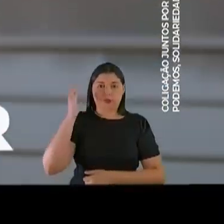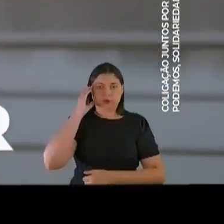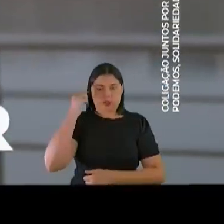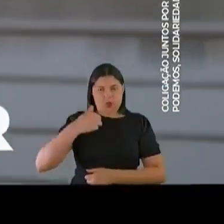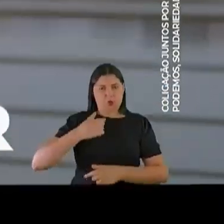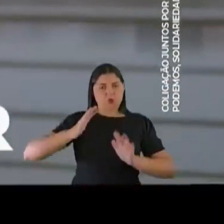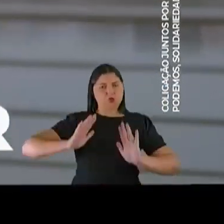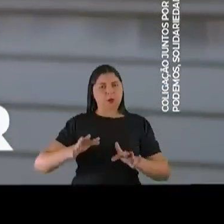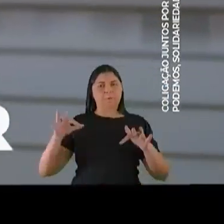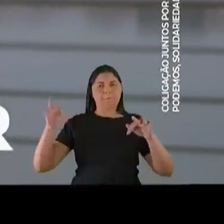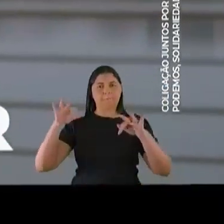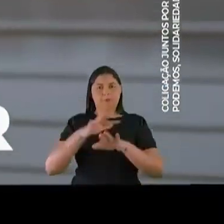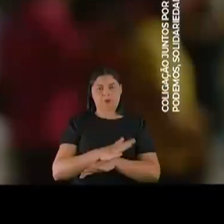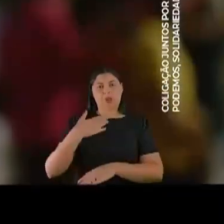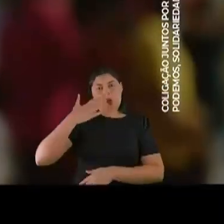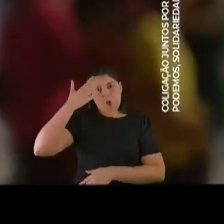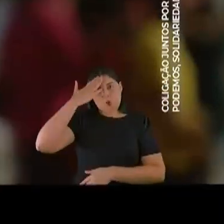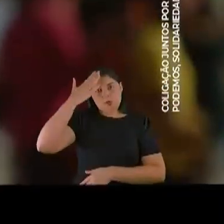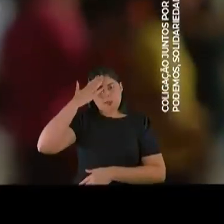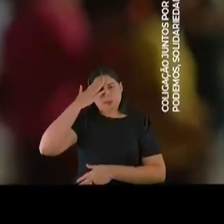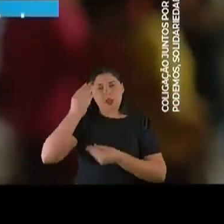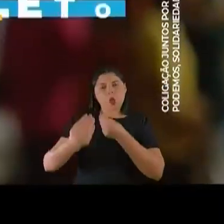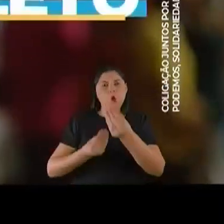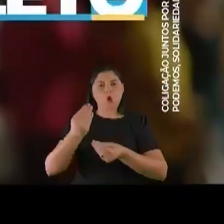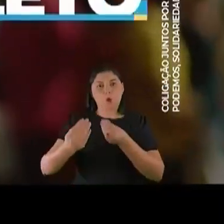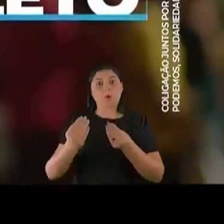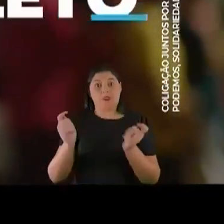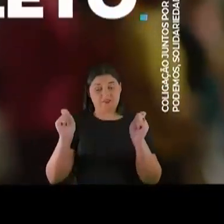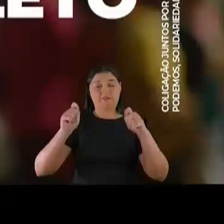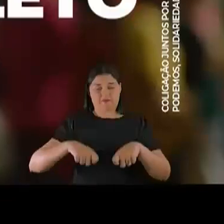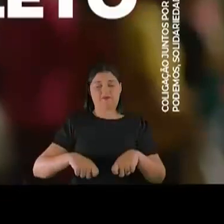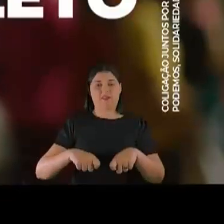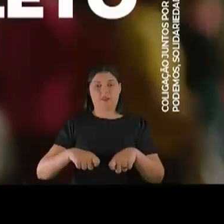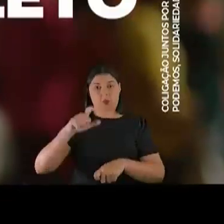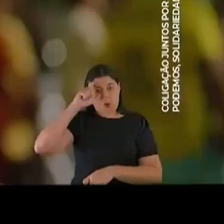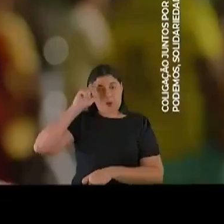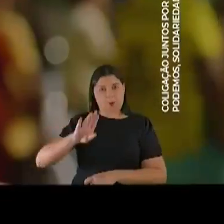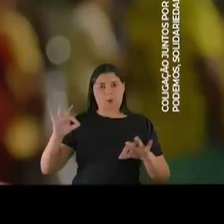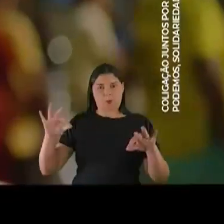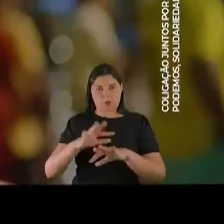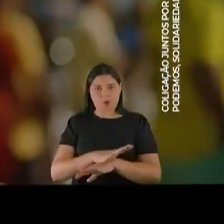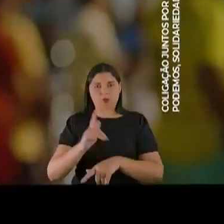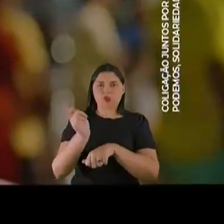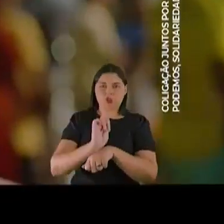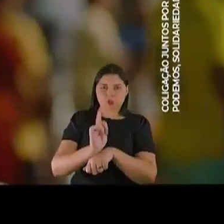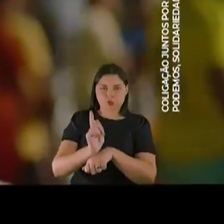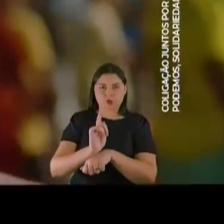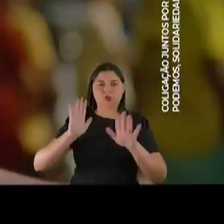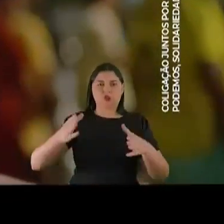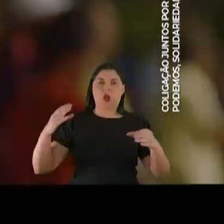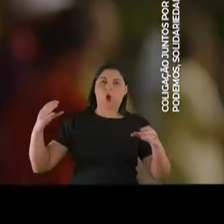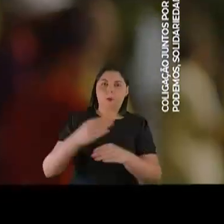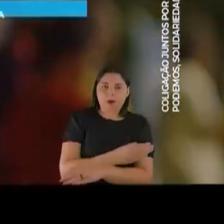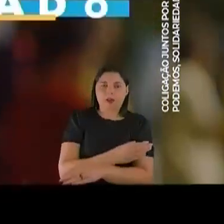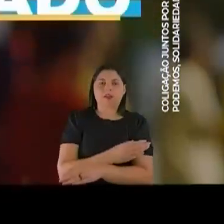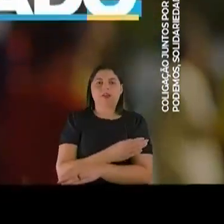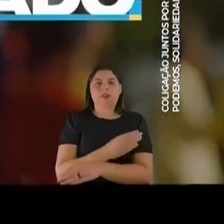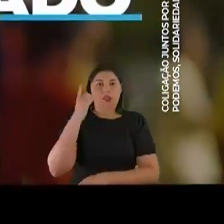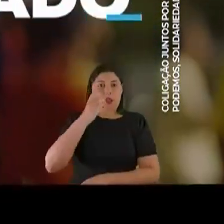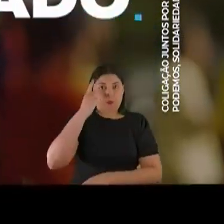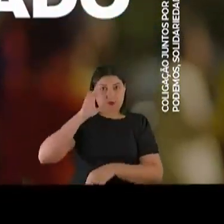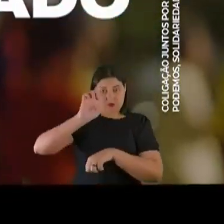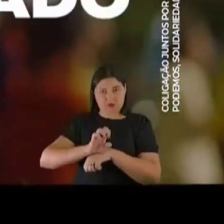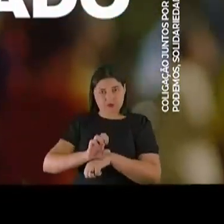fazer e vamos resolver. O Botelho é mais preparado, o gestor já completo. Ele, como deputado estadual, tem um bom